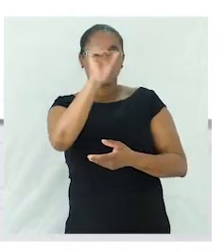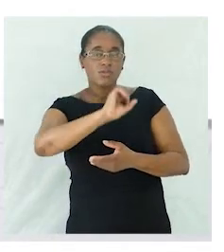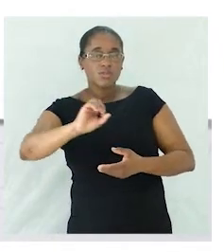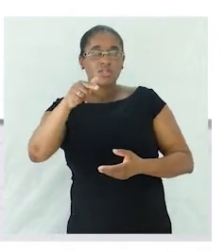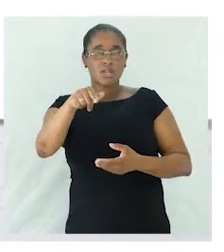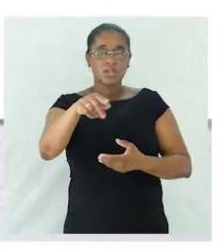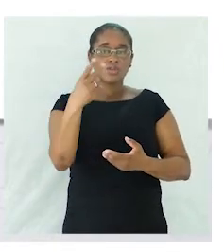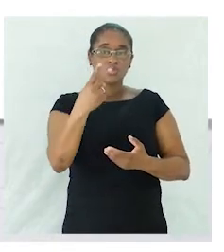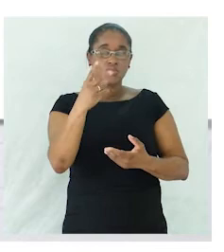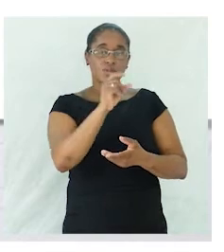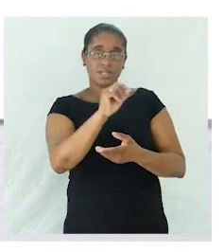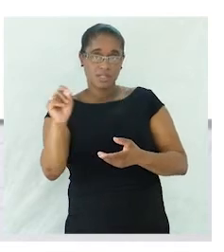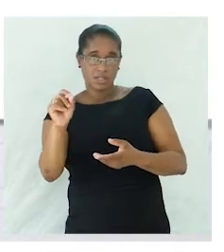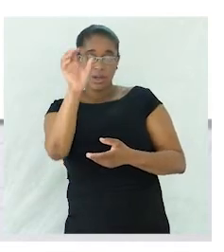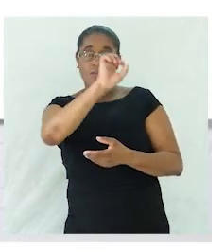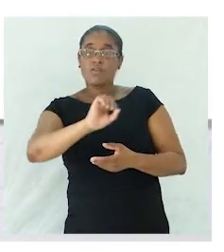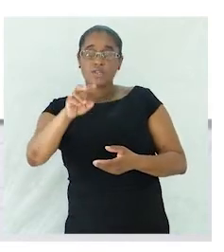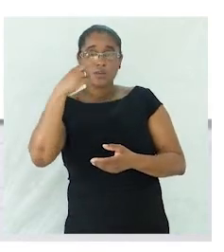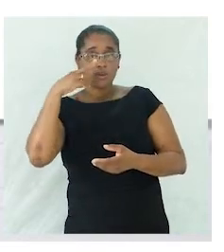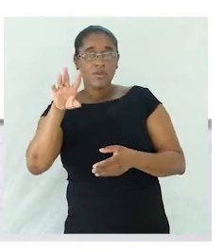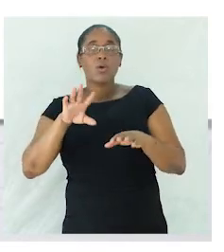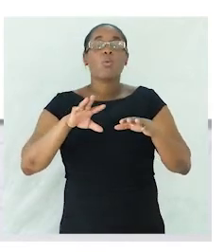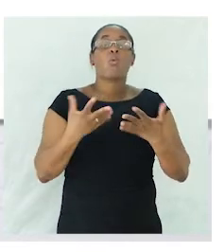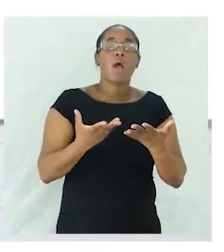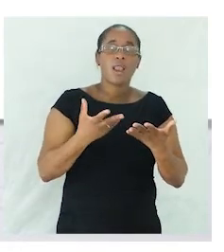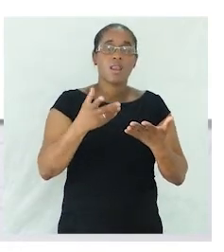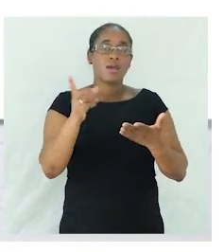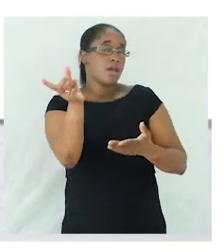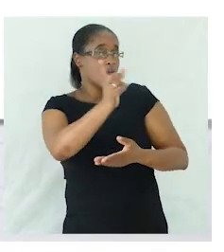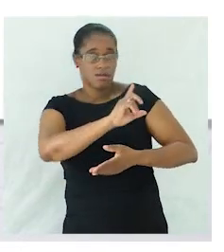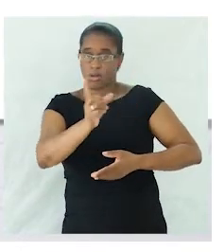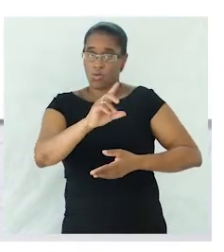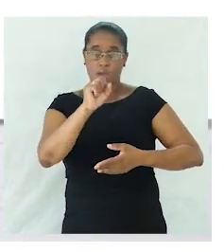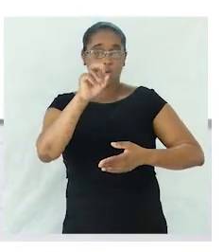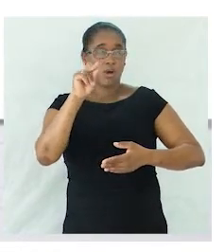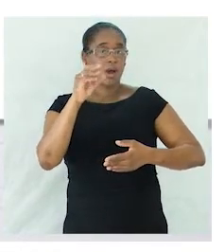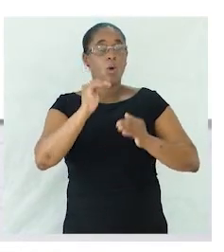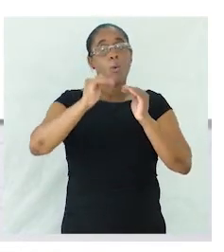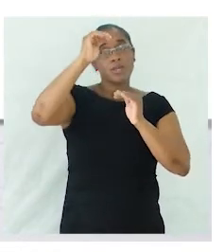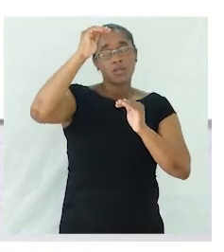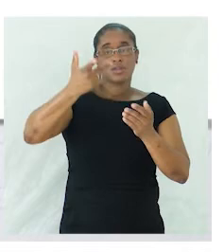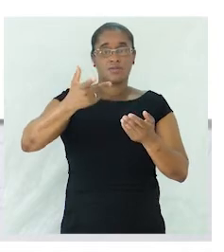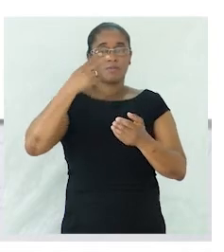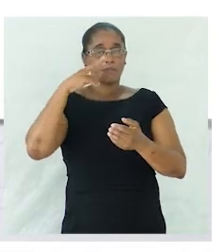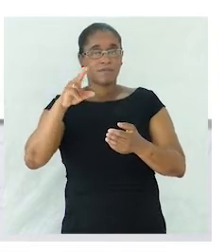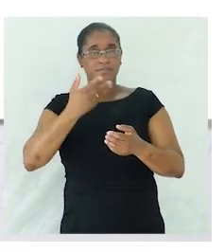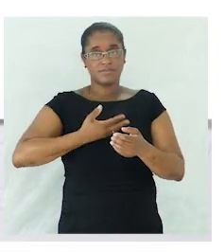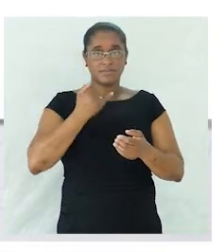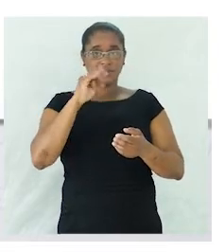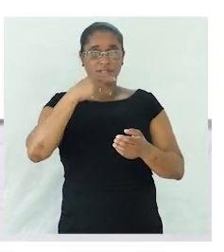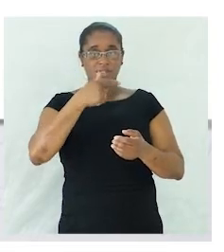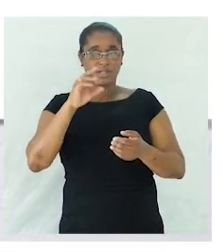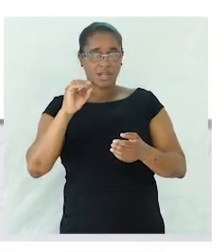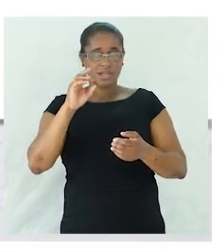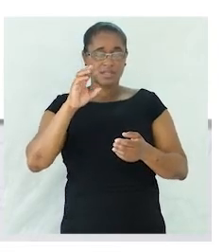vocês vão descobrir qual delas não corresponde ao grau aumentativo temos festança amigaço